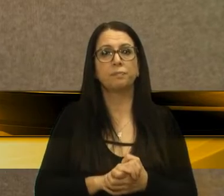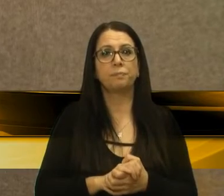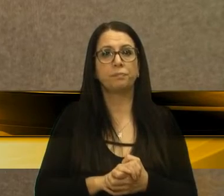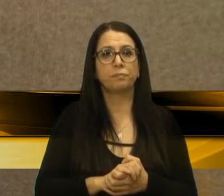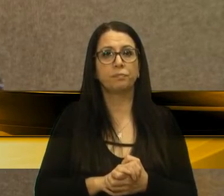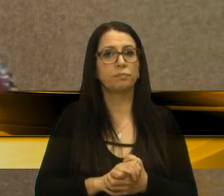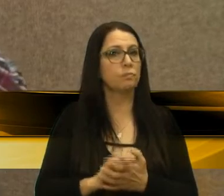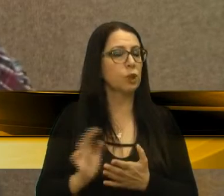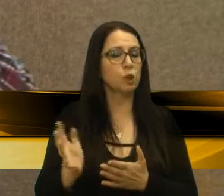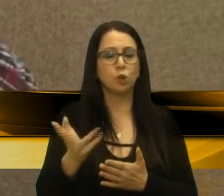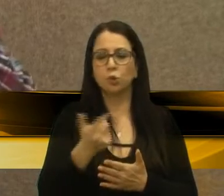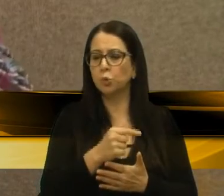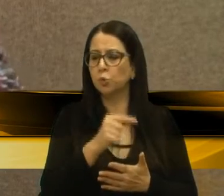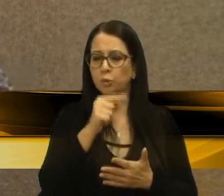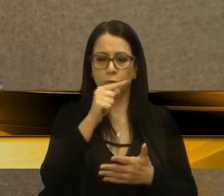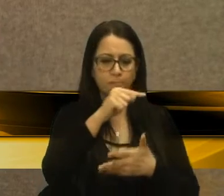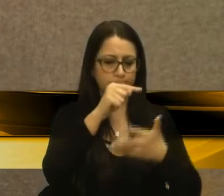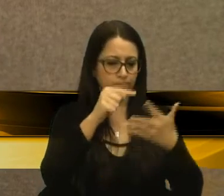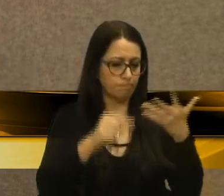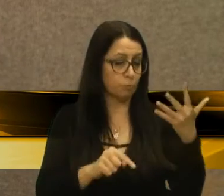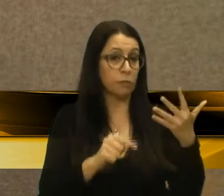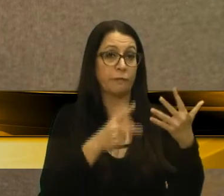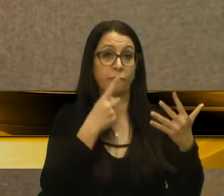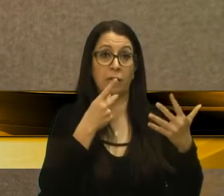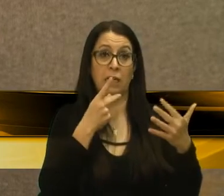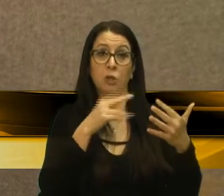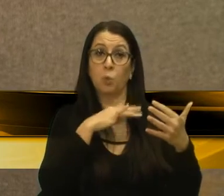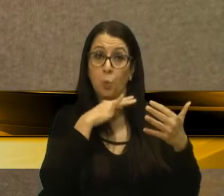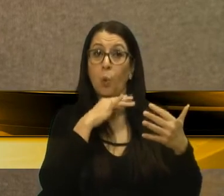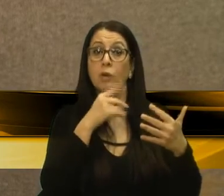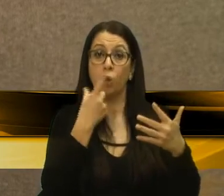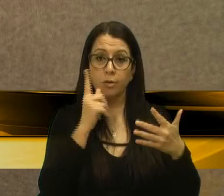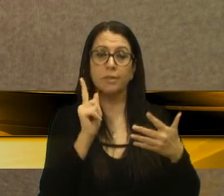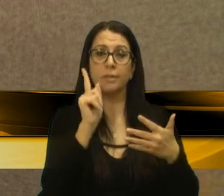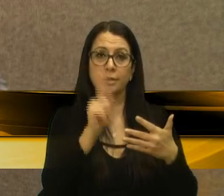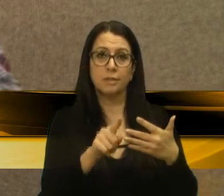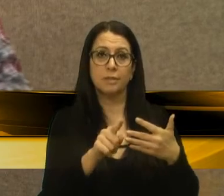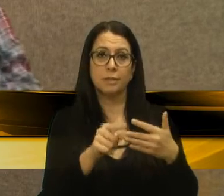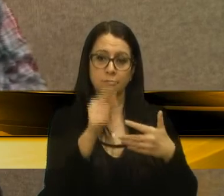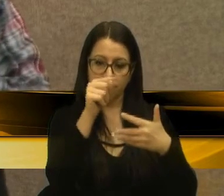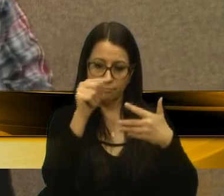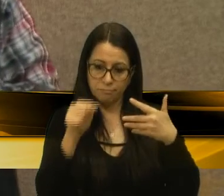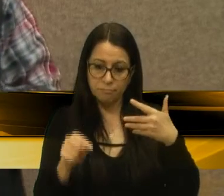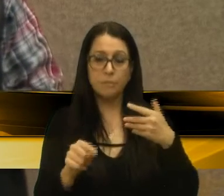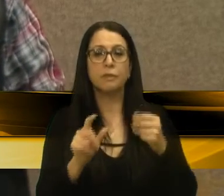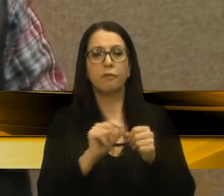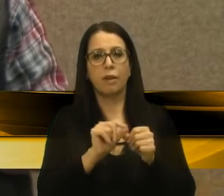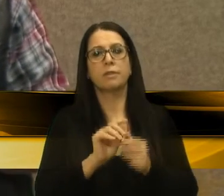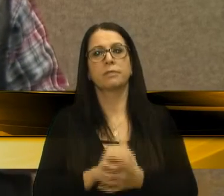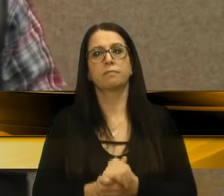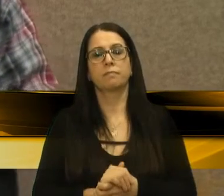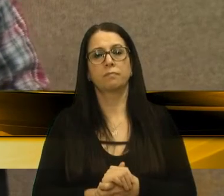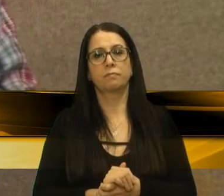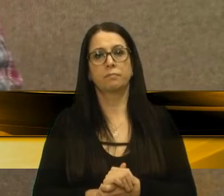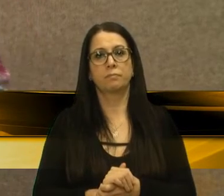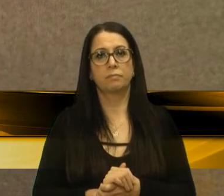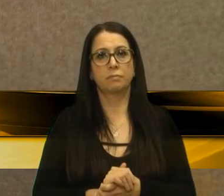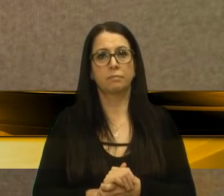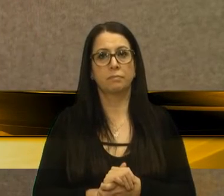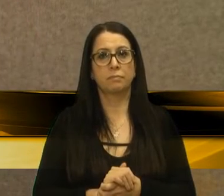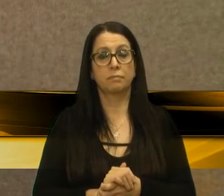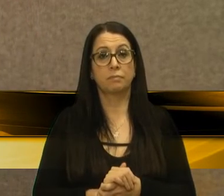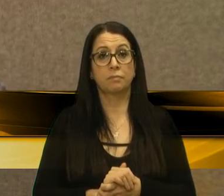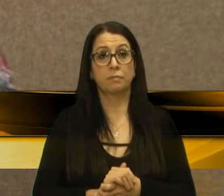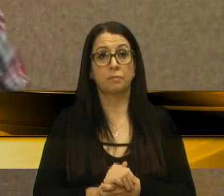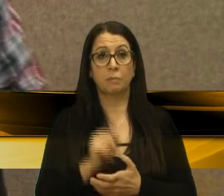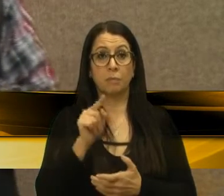o resto tudo, todos os adjetivos que o senhor consegue adjetivar, o senhor assim o faz. Mas o